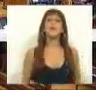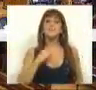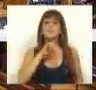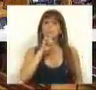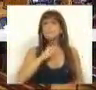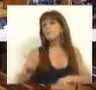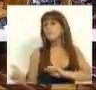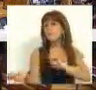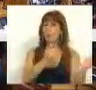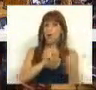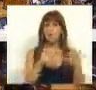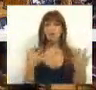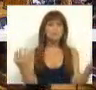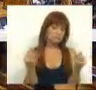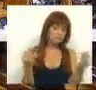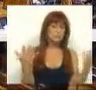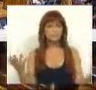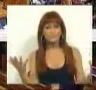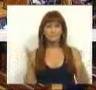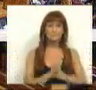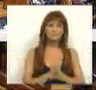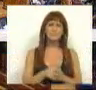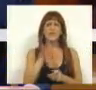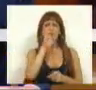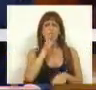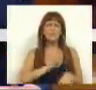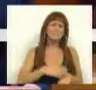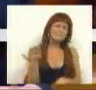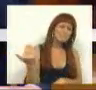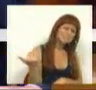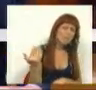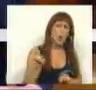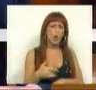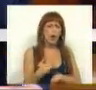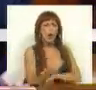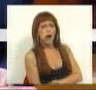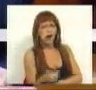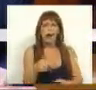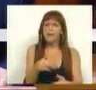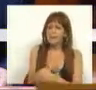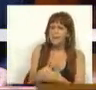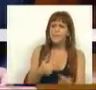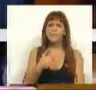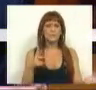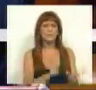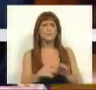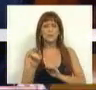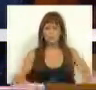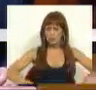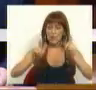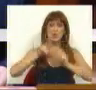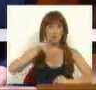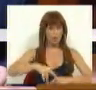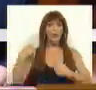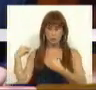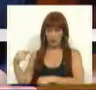discutir, certamente, se peca ou não por tardio este reconhecimento do progresso que